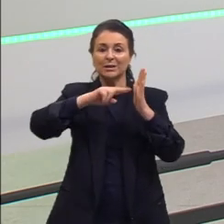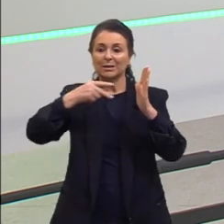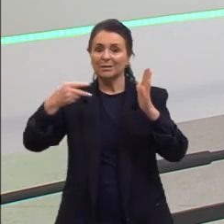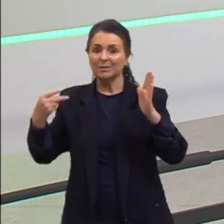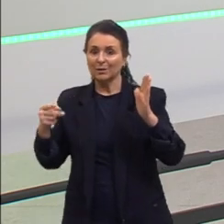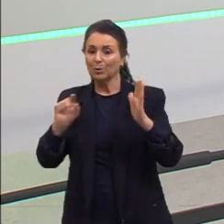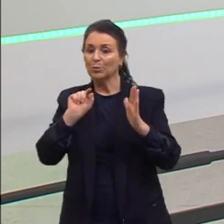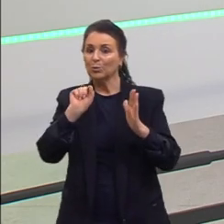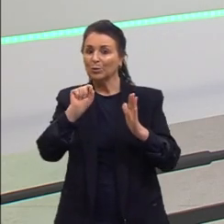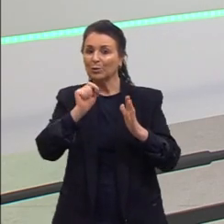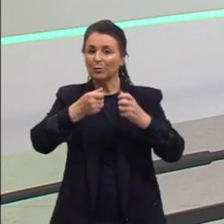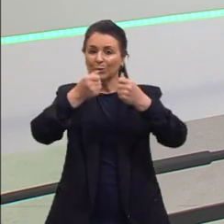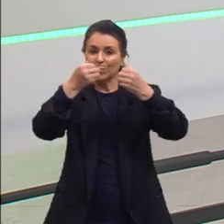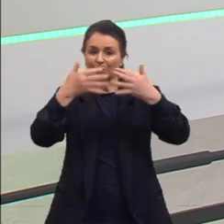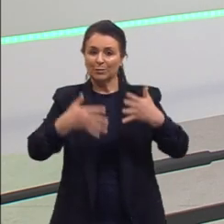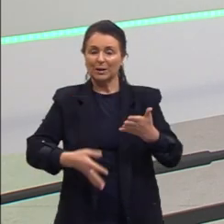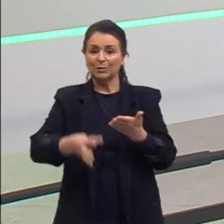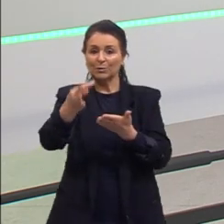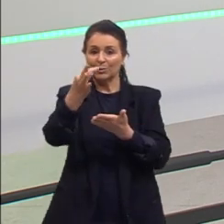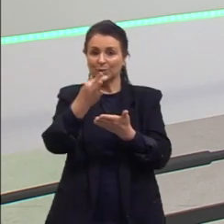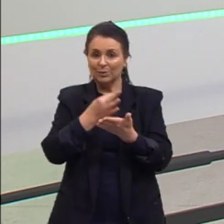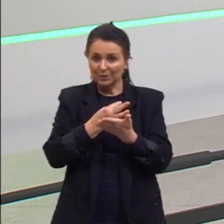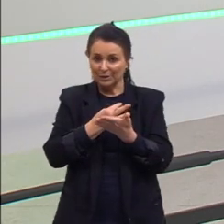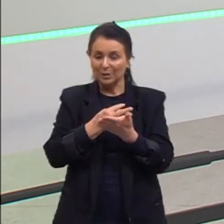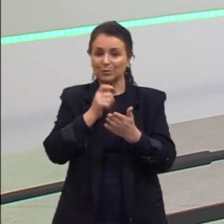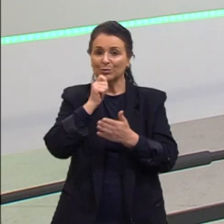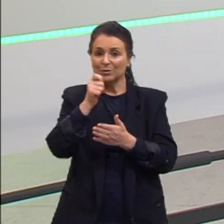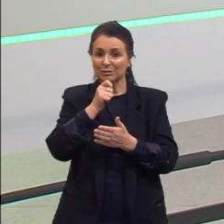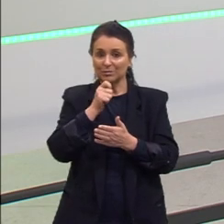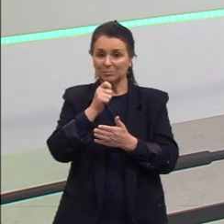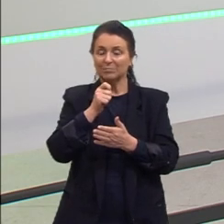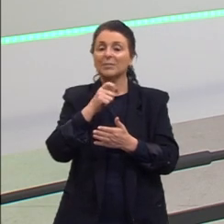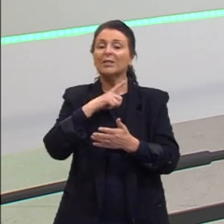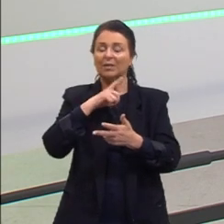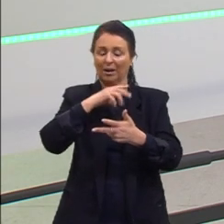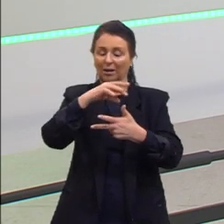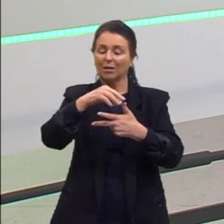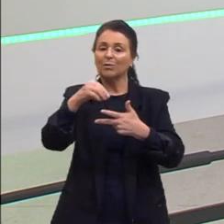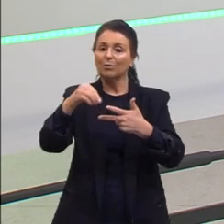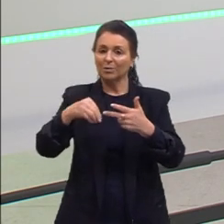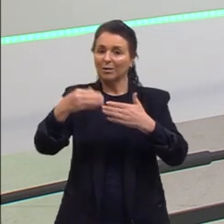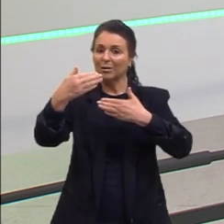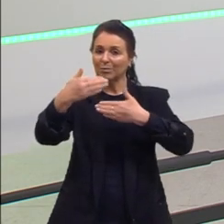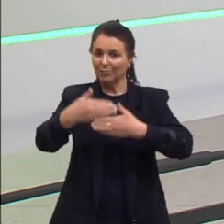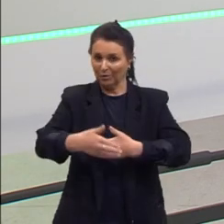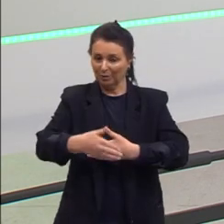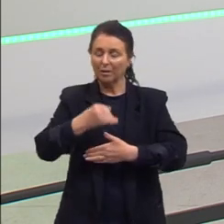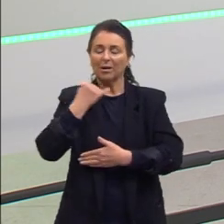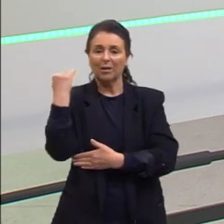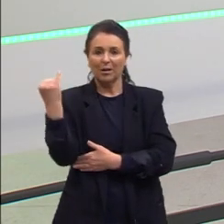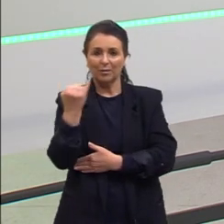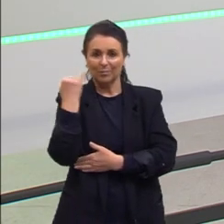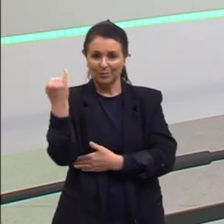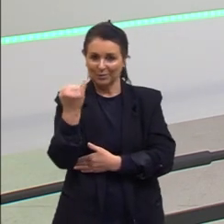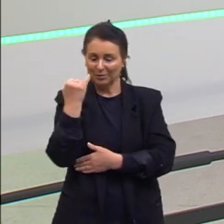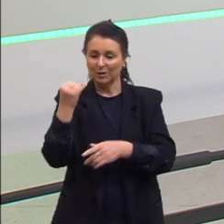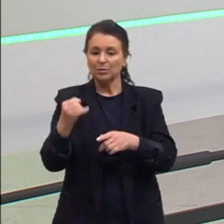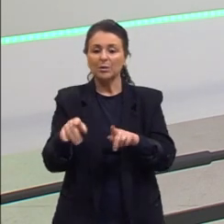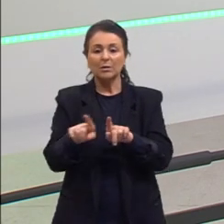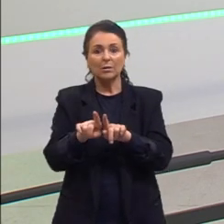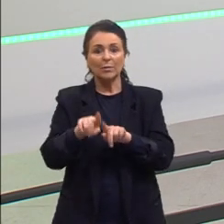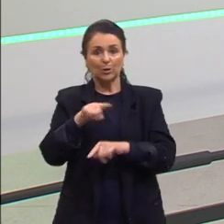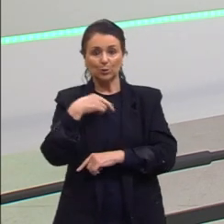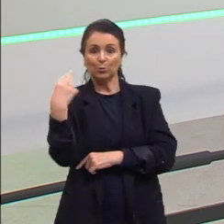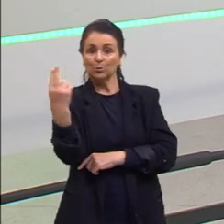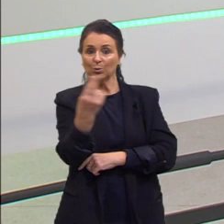que foi dito. O texto jornalístico é fato que está presente aí no Enem, ele é importantíssimo, tanto no nosso dia a dia,